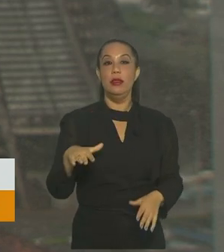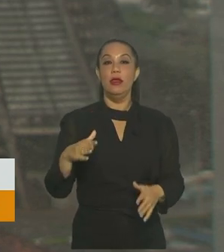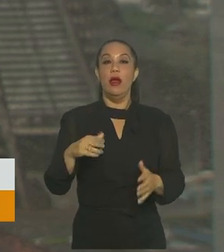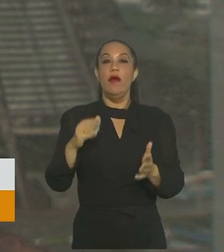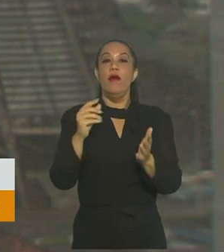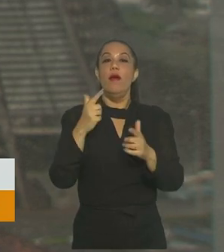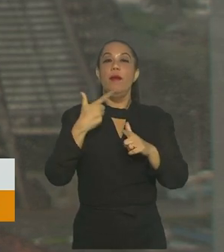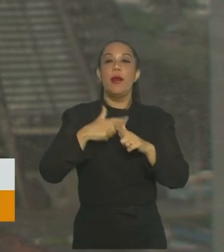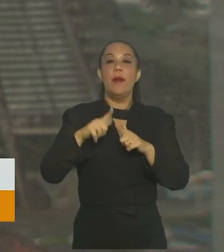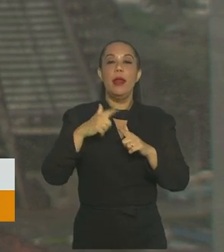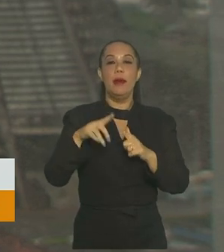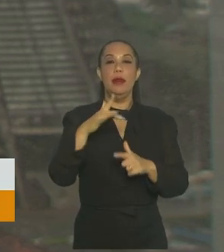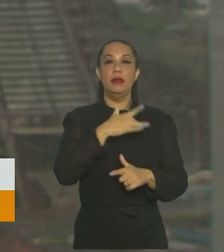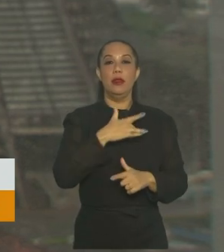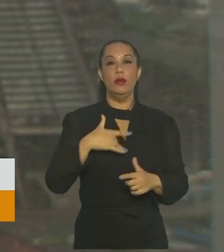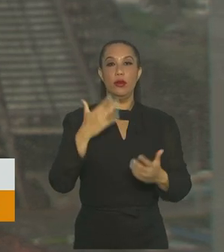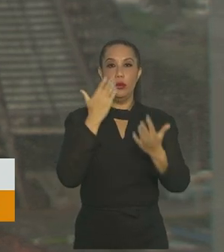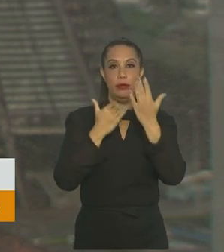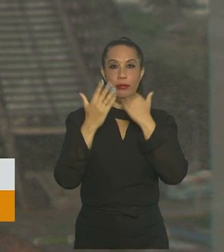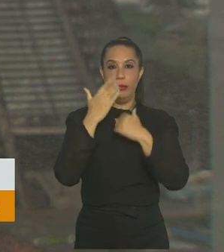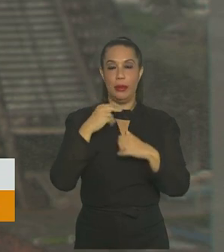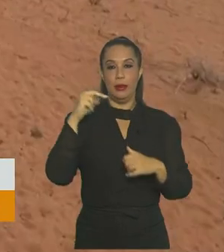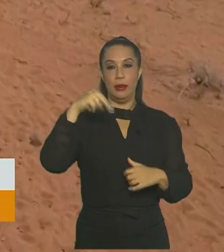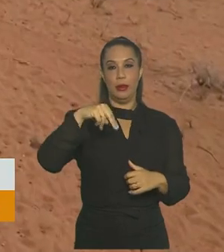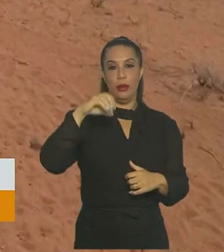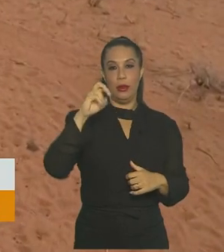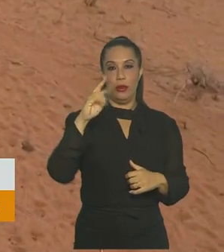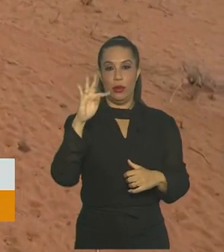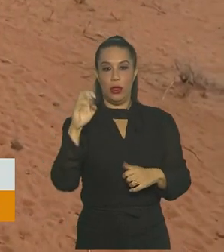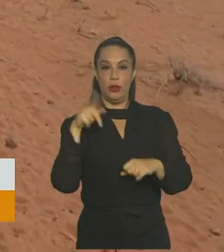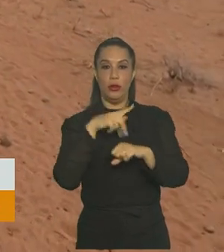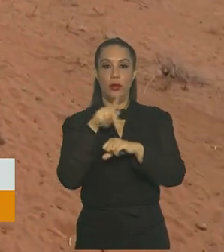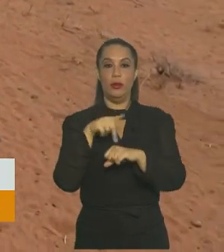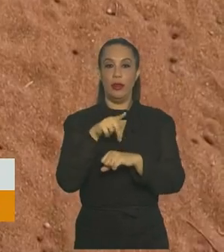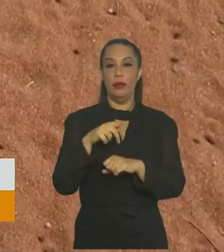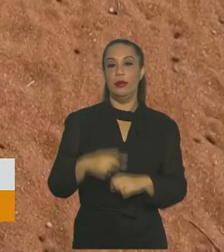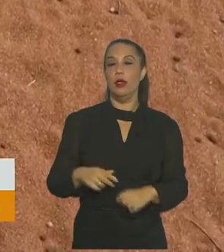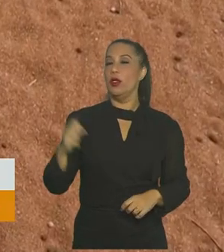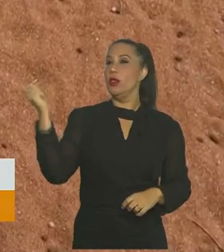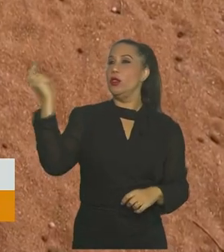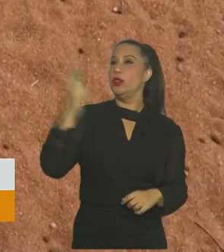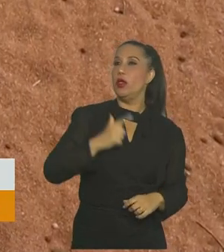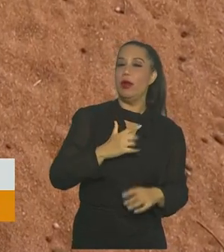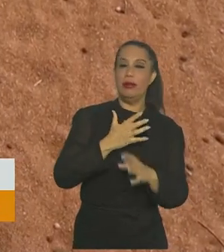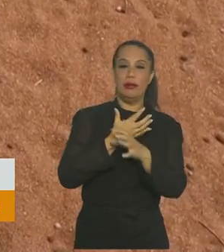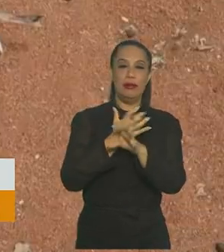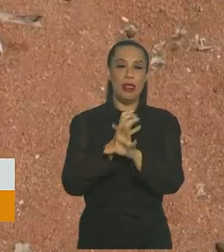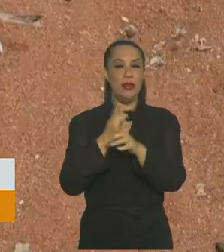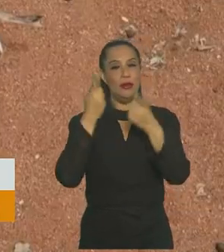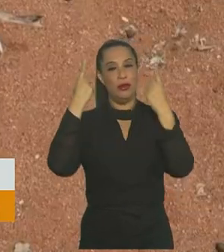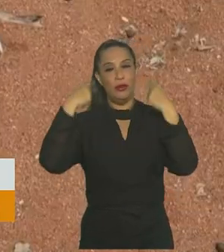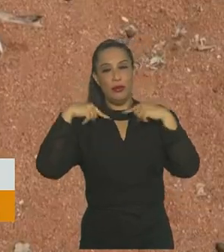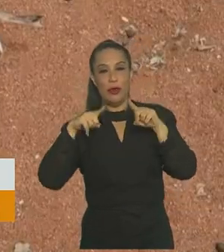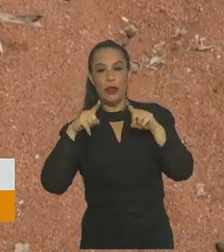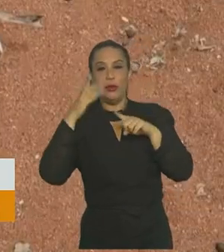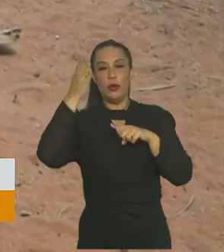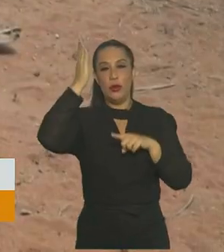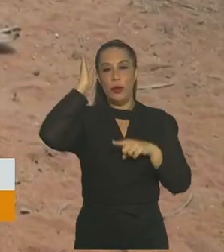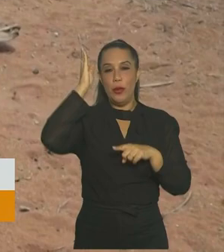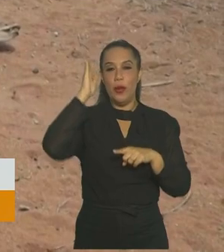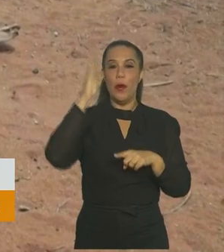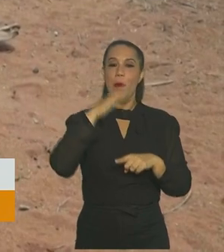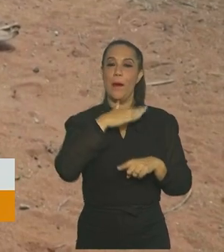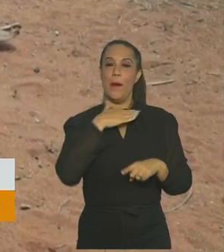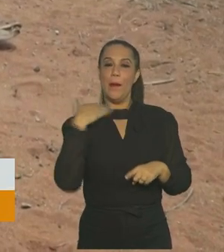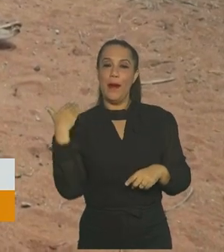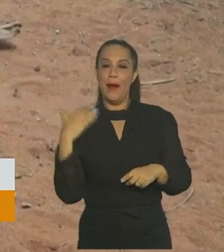desnutridas no norte do país. No sol escaldante, costelas de ovelhas e de burros mortos se